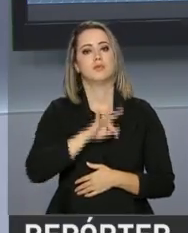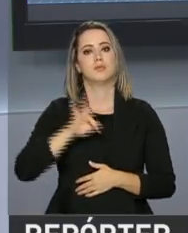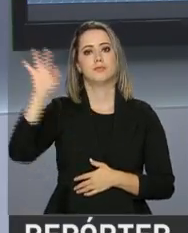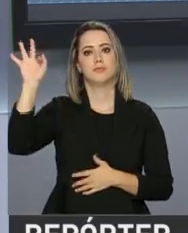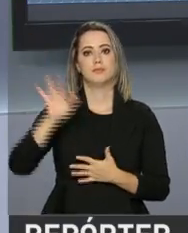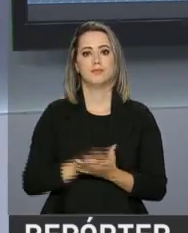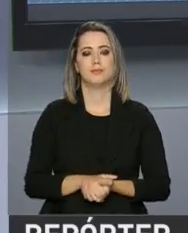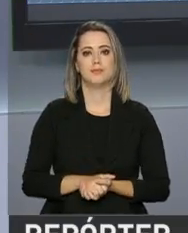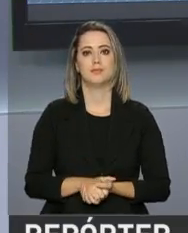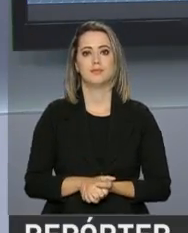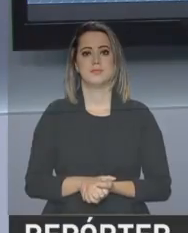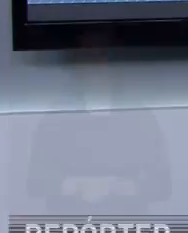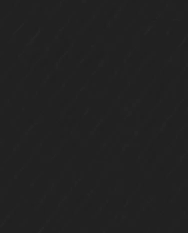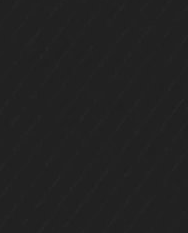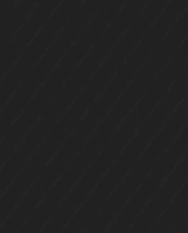TV do Governo Federal.